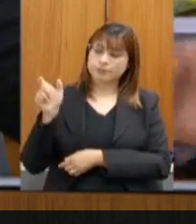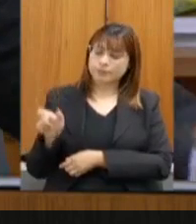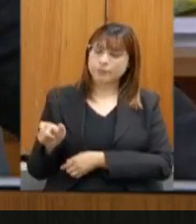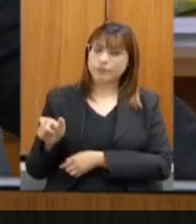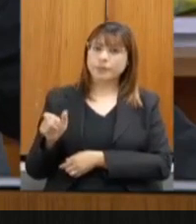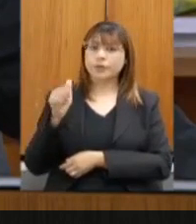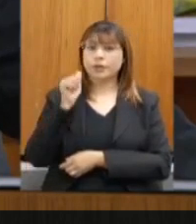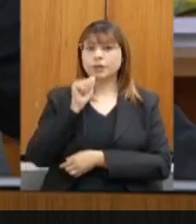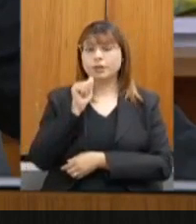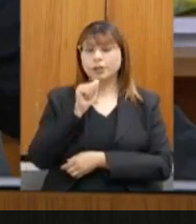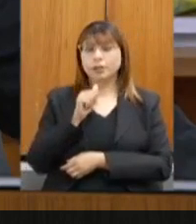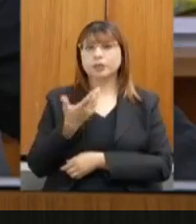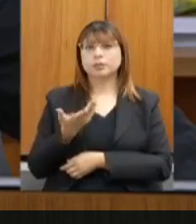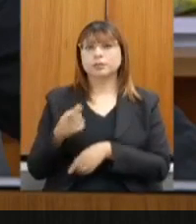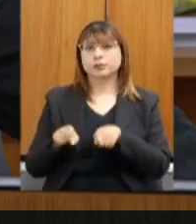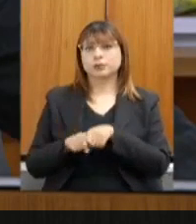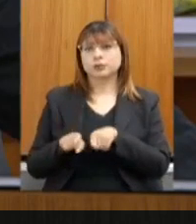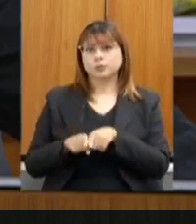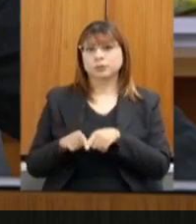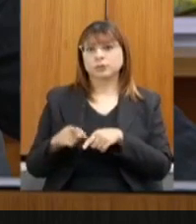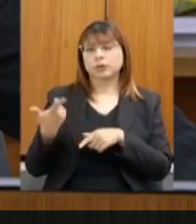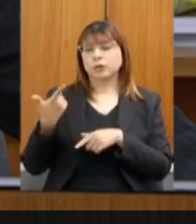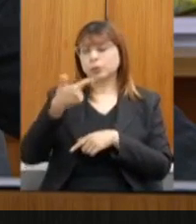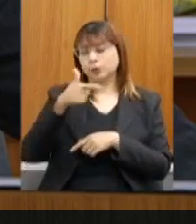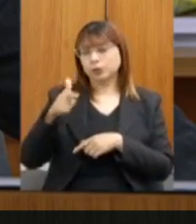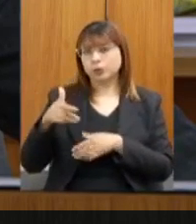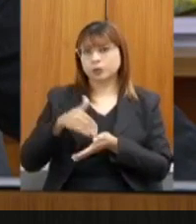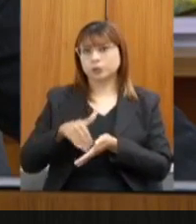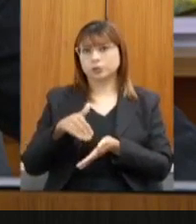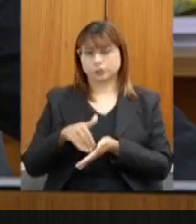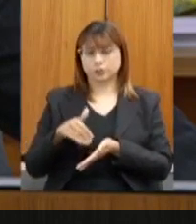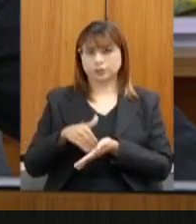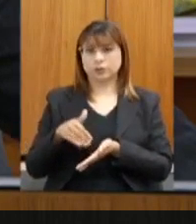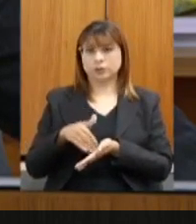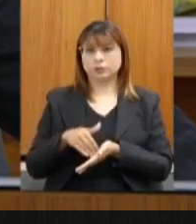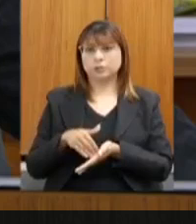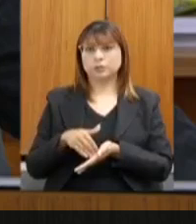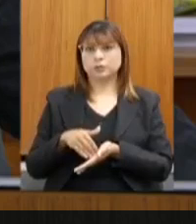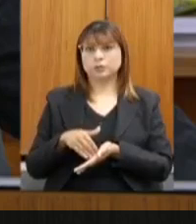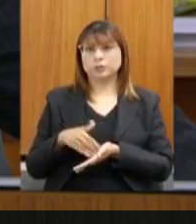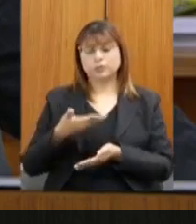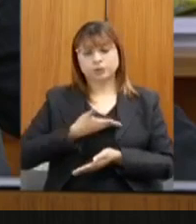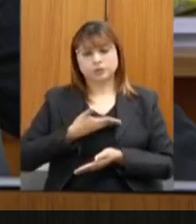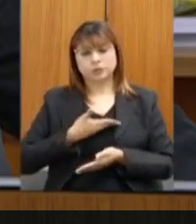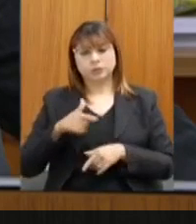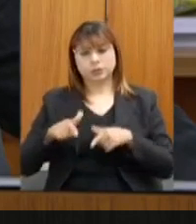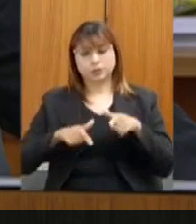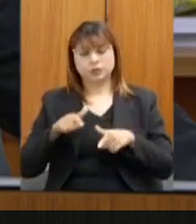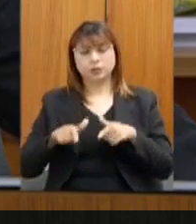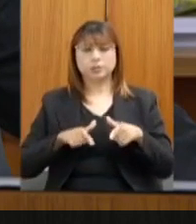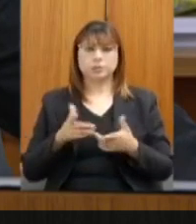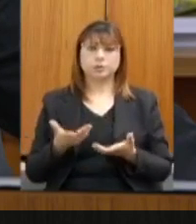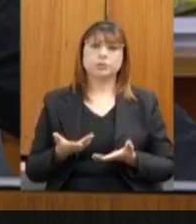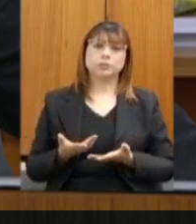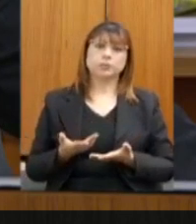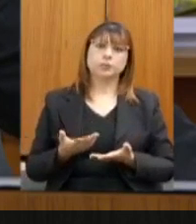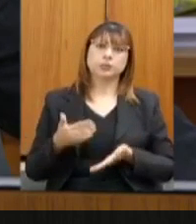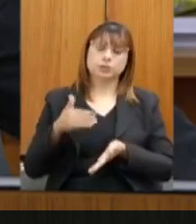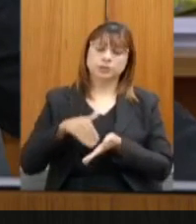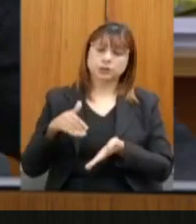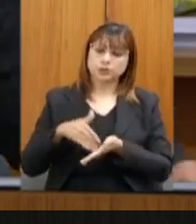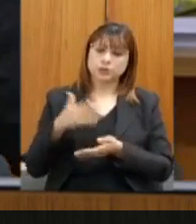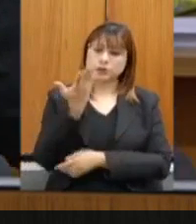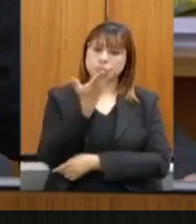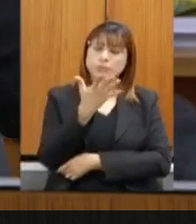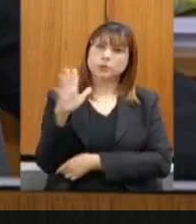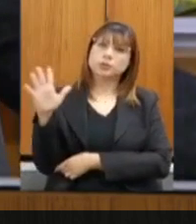os subsecretários e os colegas trabalhadores da Secretaria do Meio Ambiente,